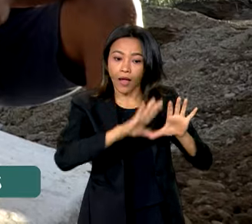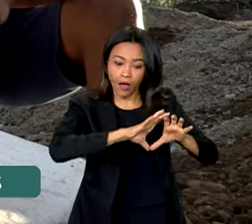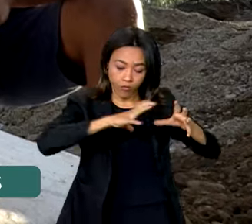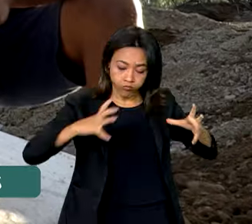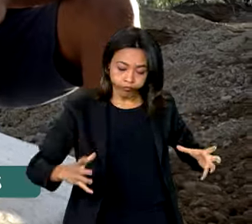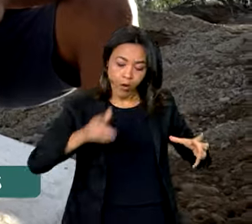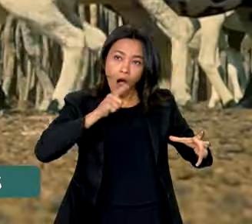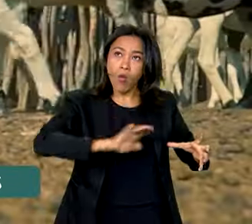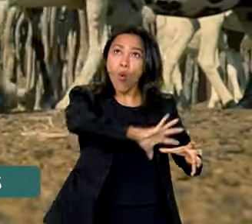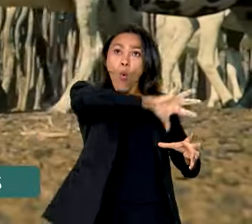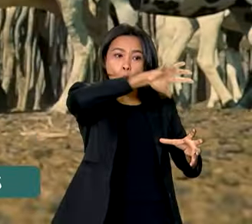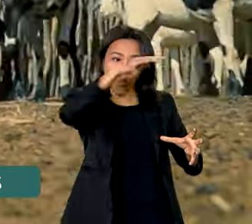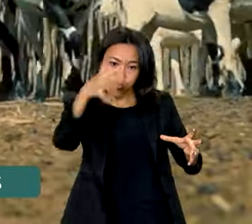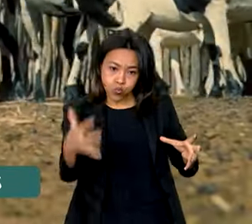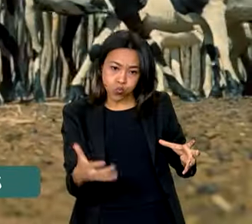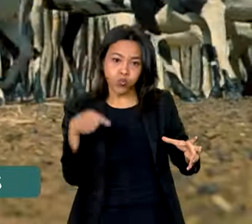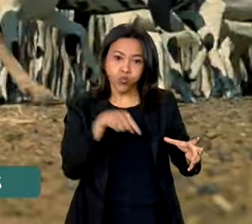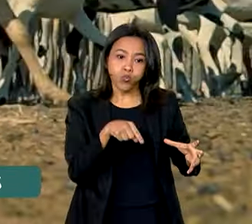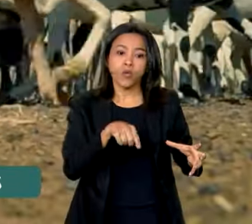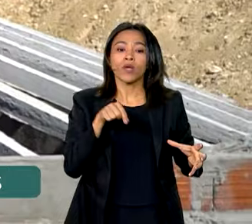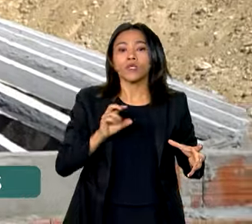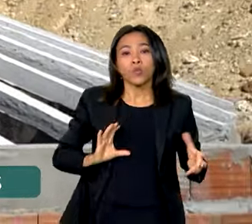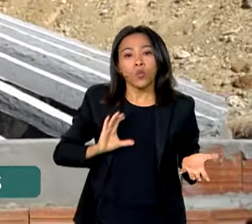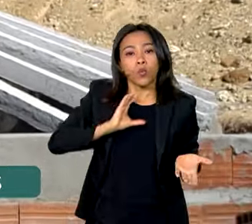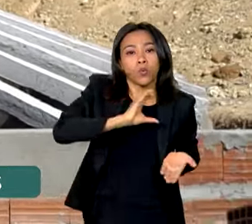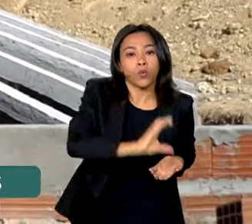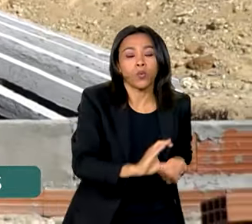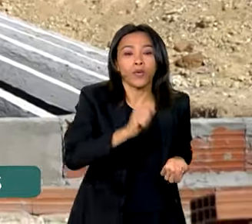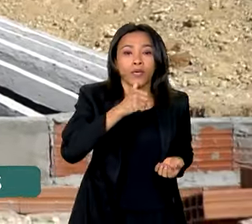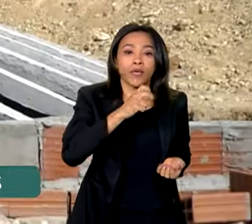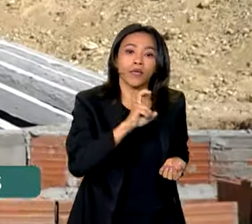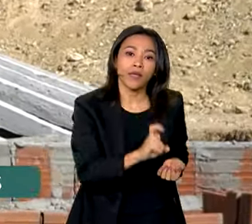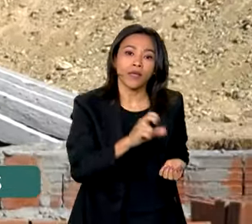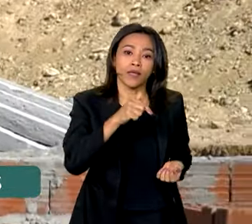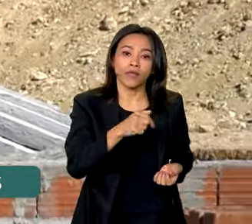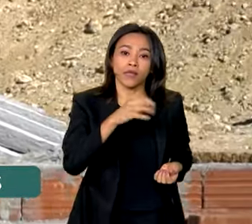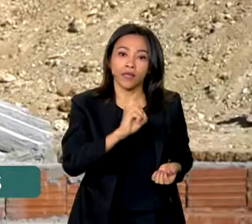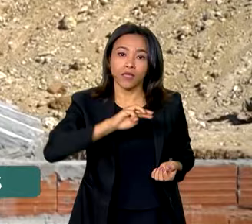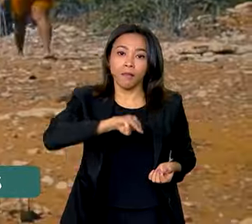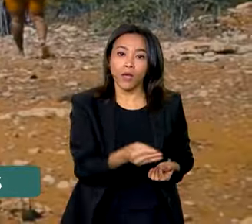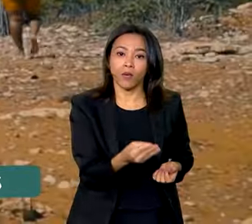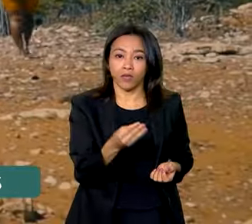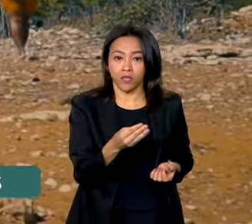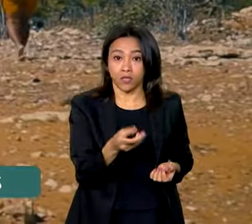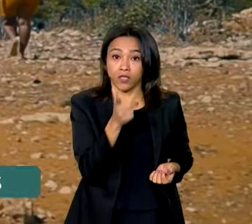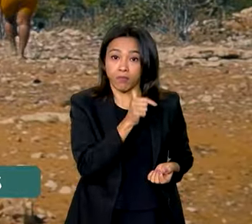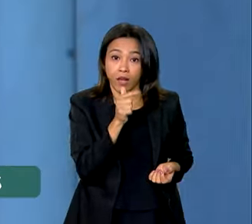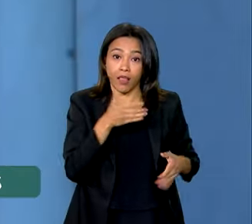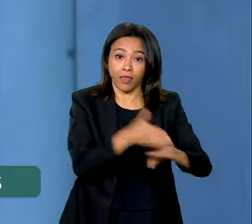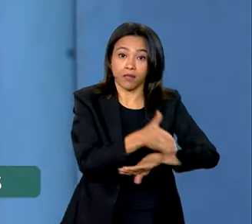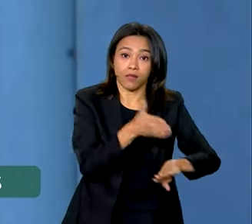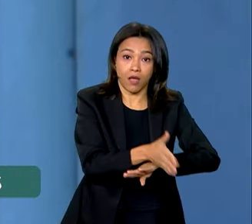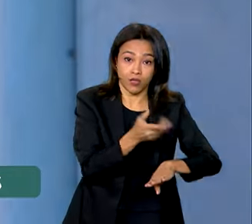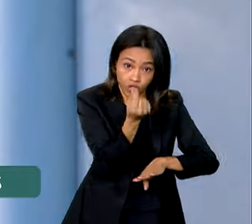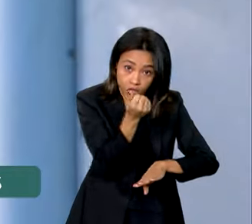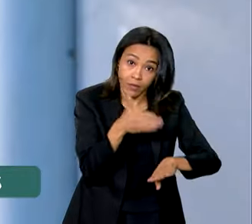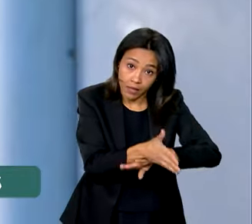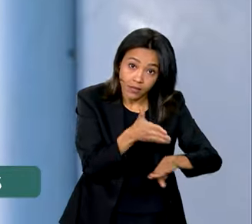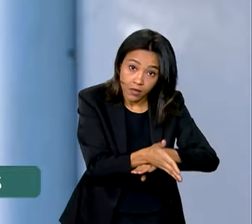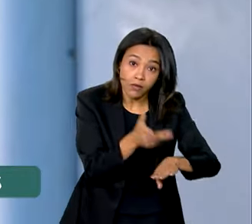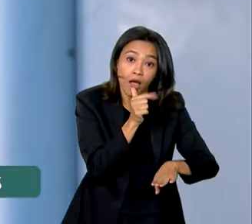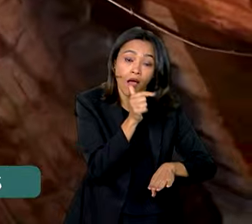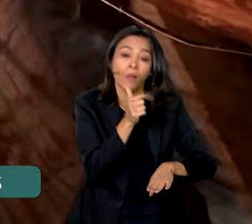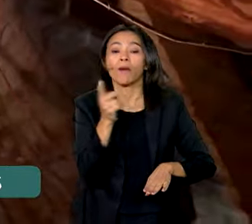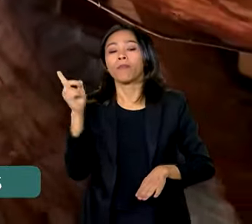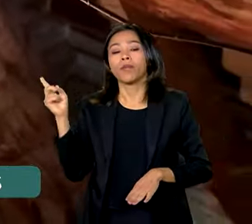só este ano está investindo 570 milhões de reais no acesso à água em todo o país. No caso da energia